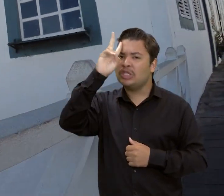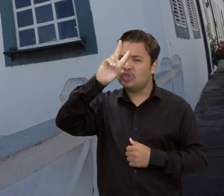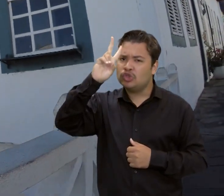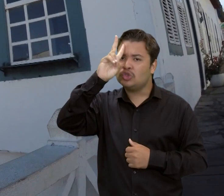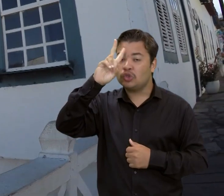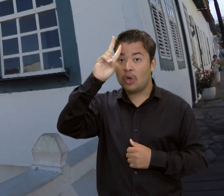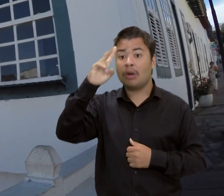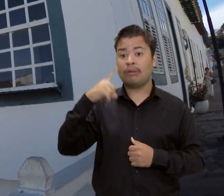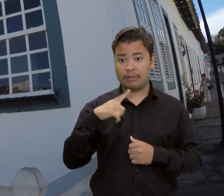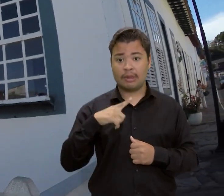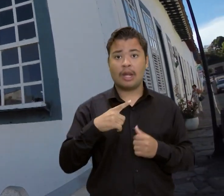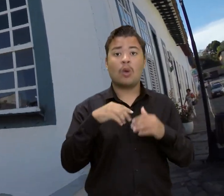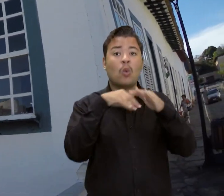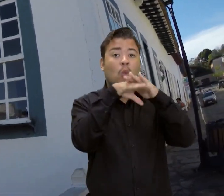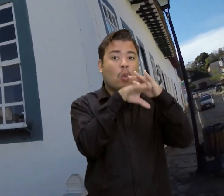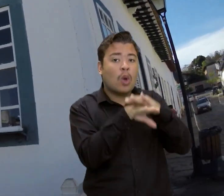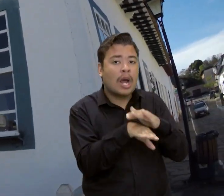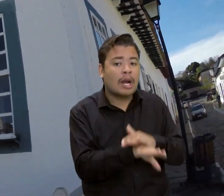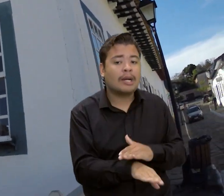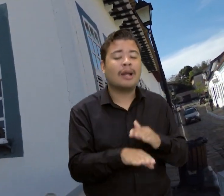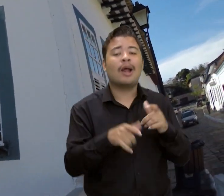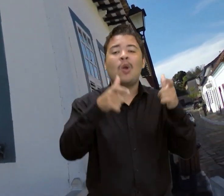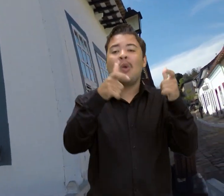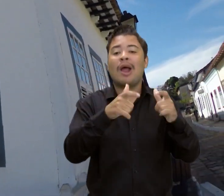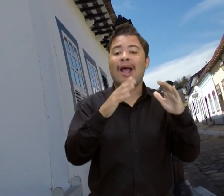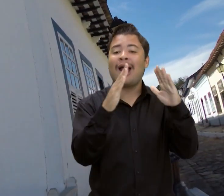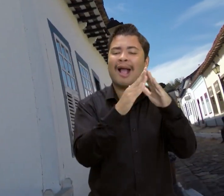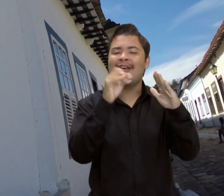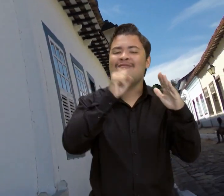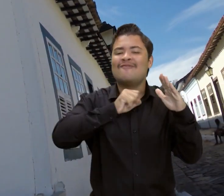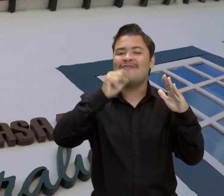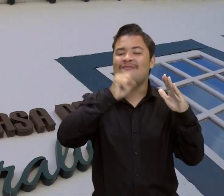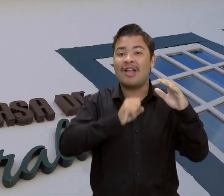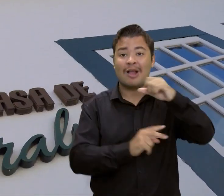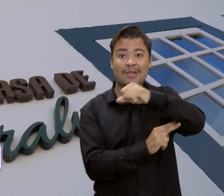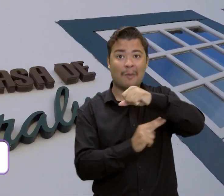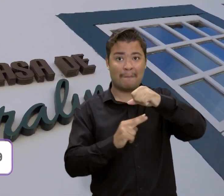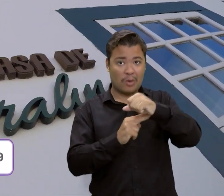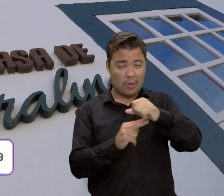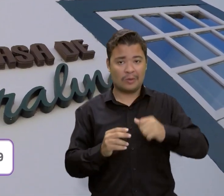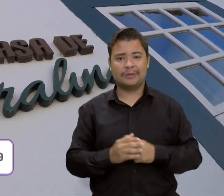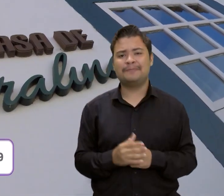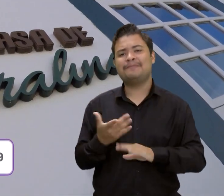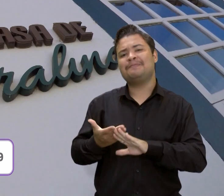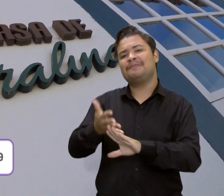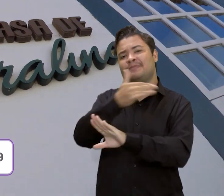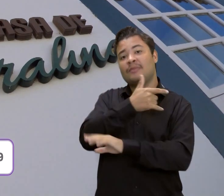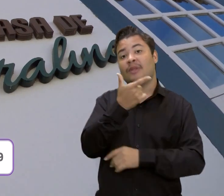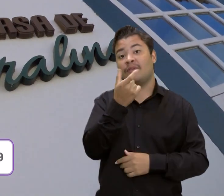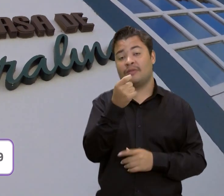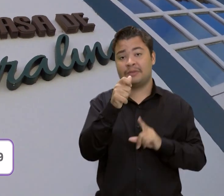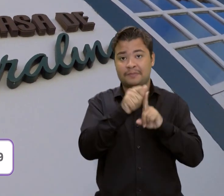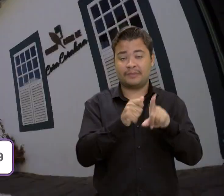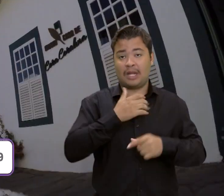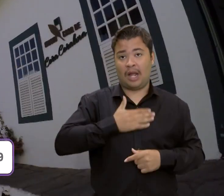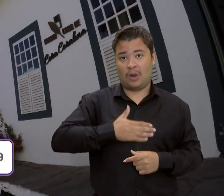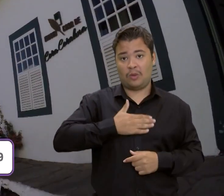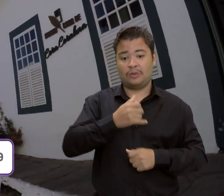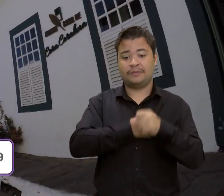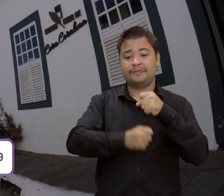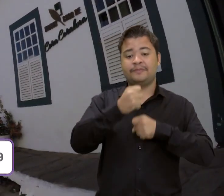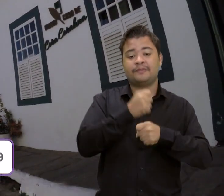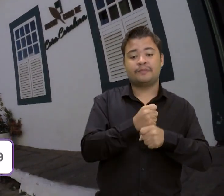legado dela está na casa onde morou, a Casa Velha da Ponte, que se tornou o museu em 20 de agosto de